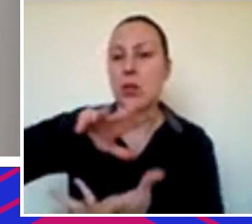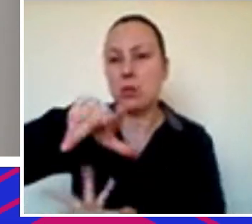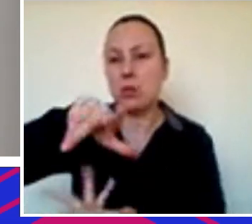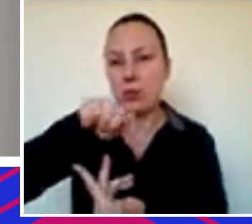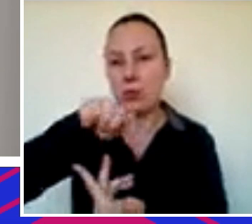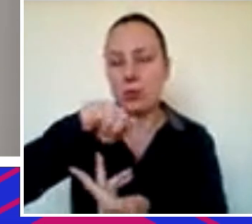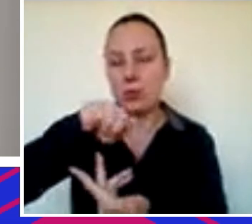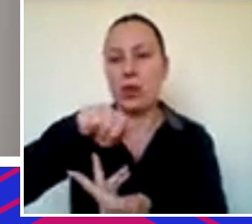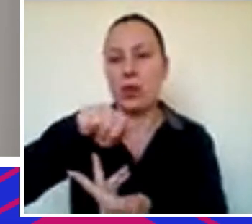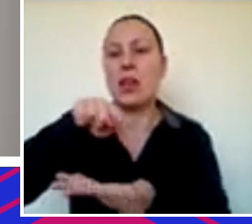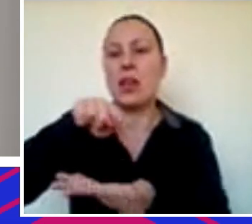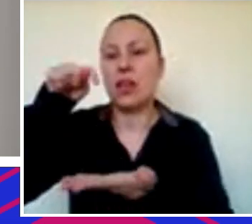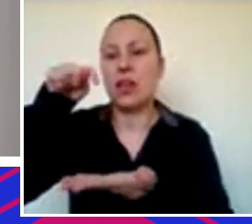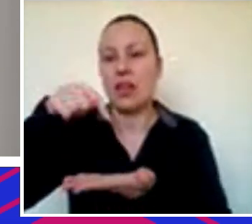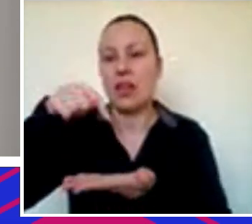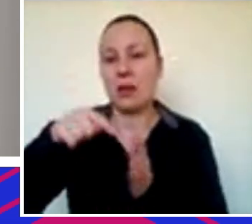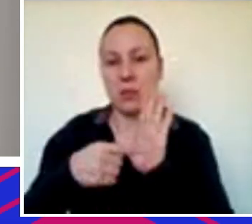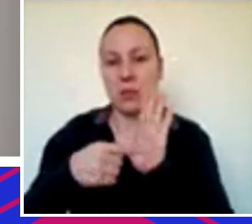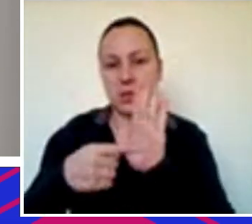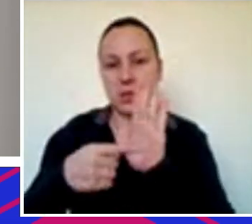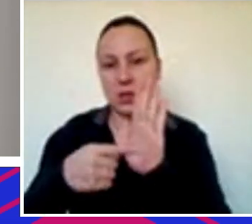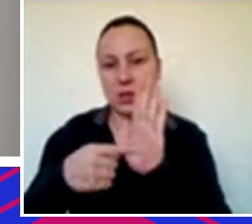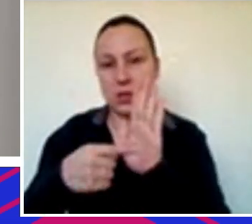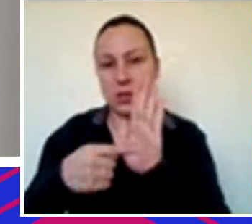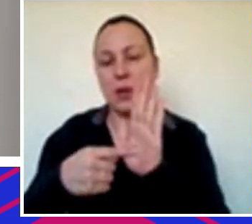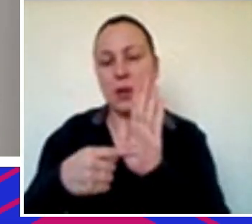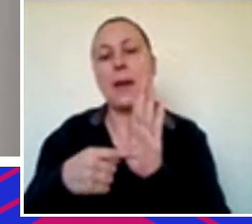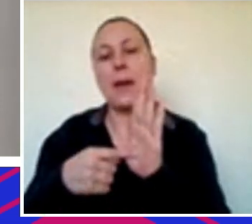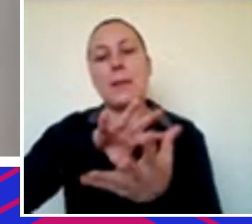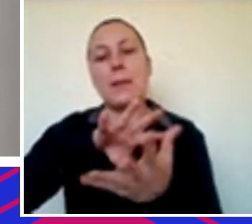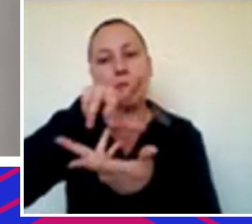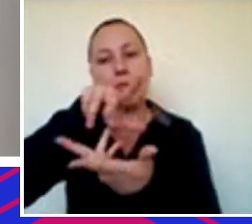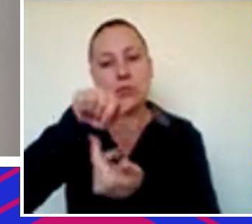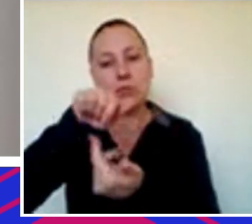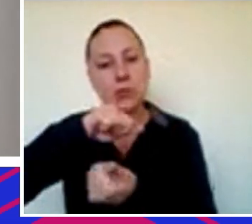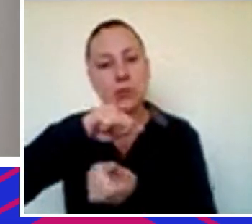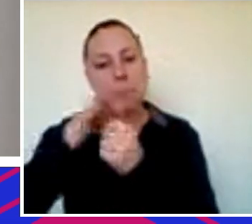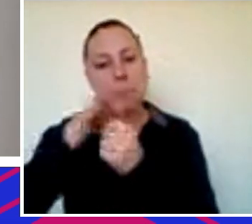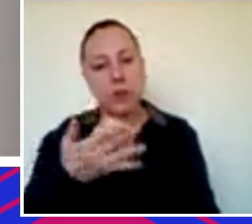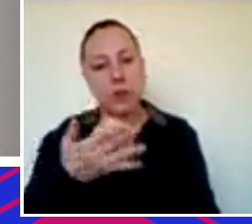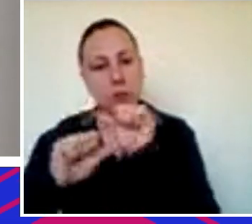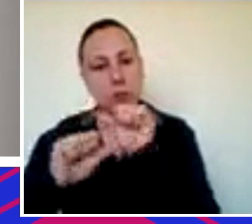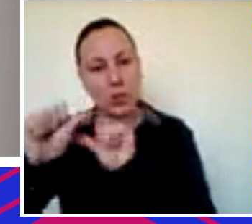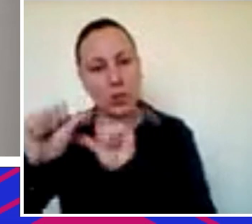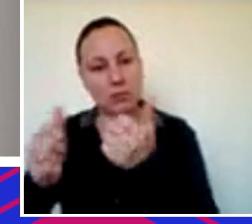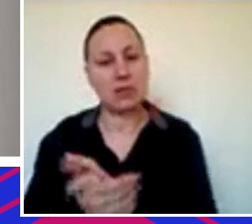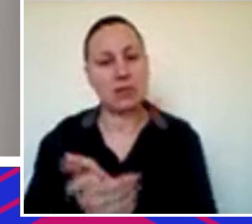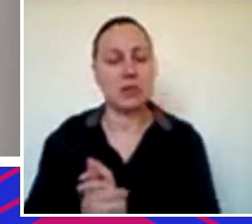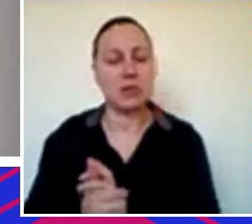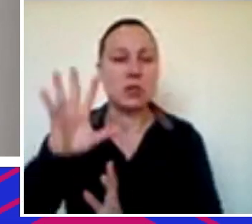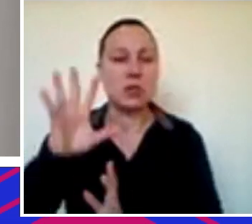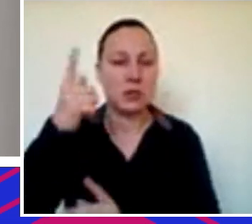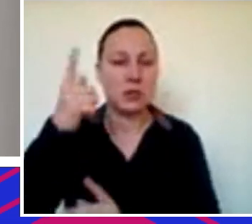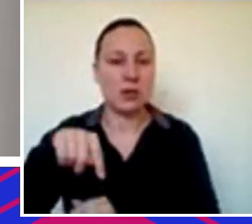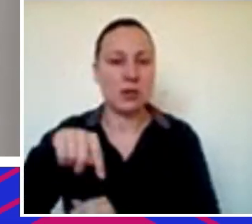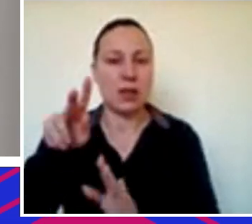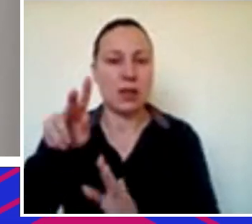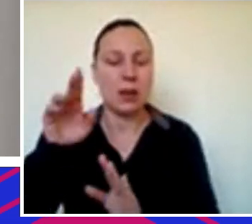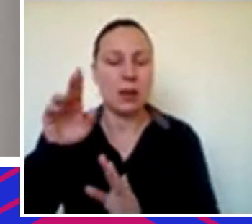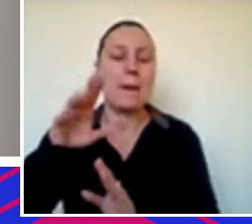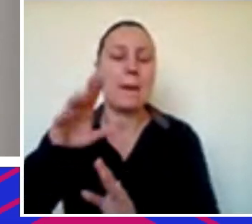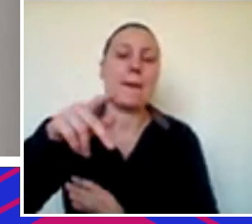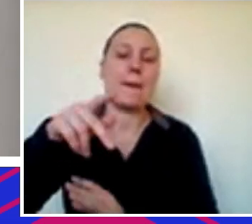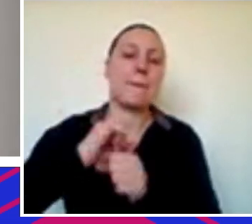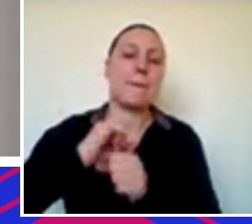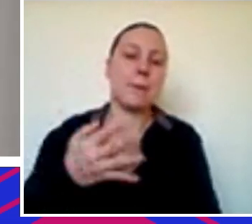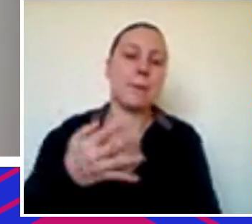estão aqui efetivamente mostrando que estão aqui para mudar o mundo na pandemia desde soluções para a própria pandemia como as soluções do futuro e